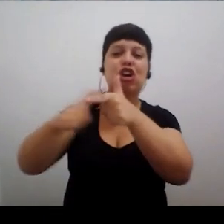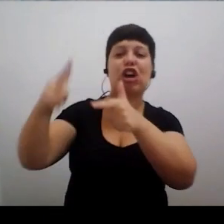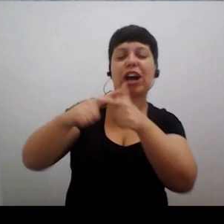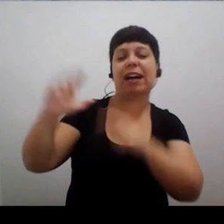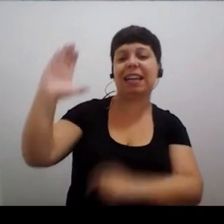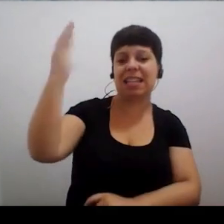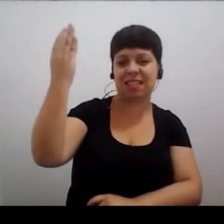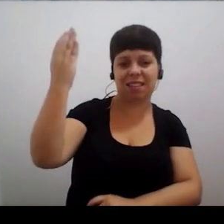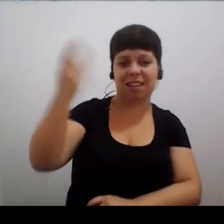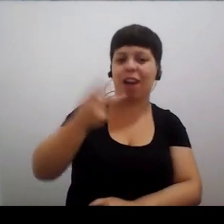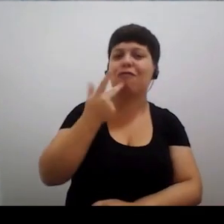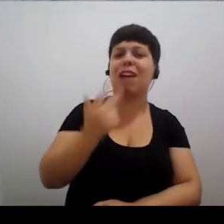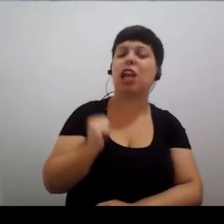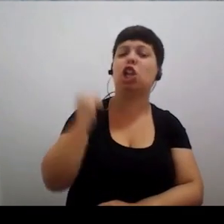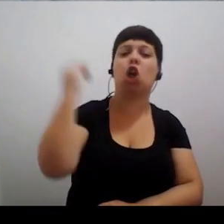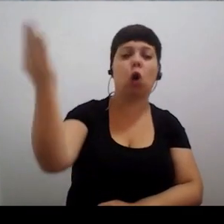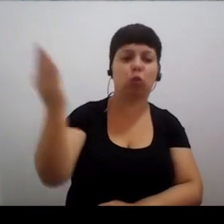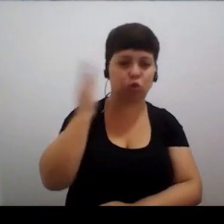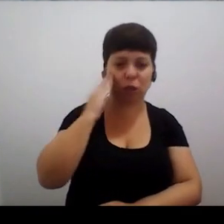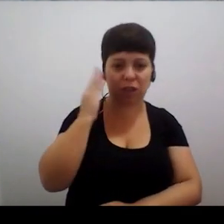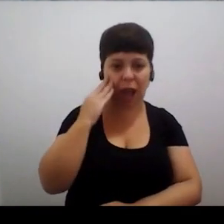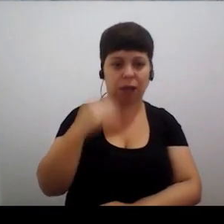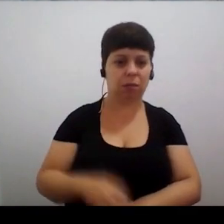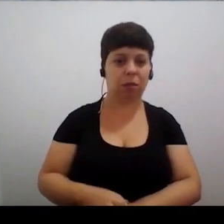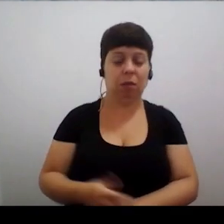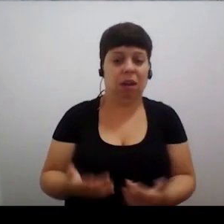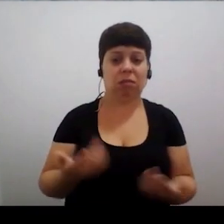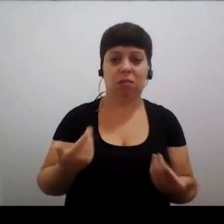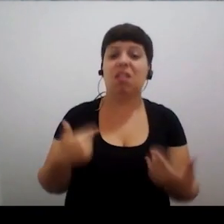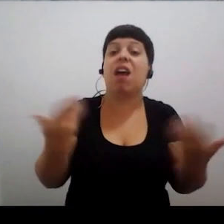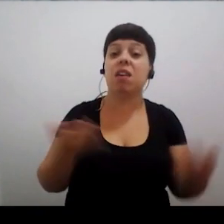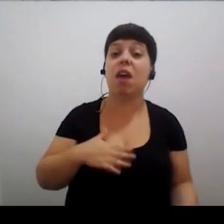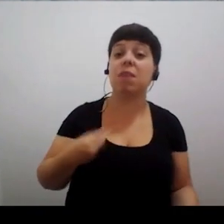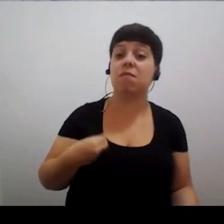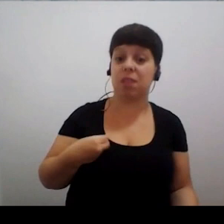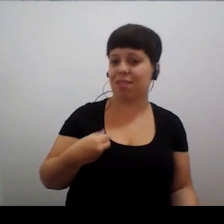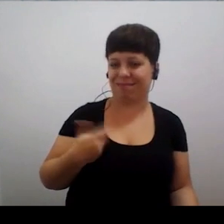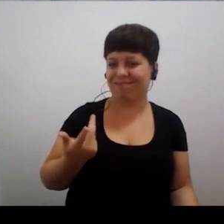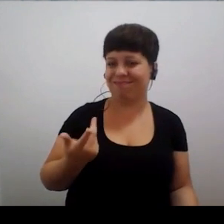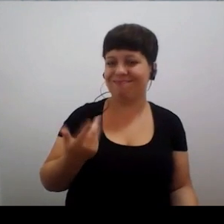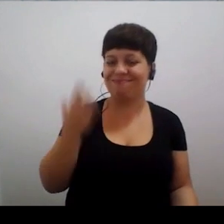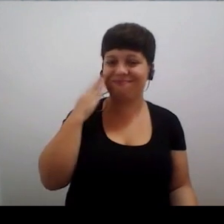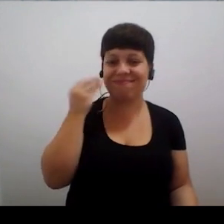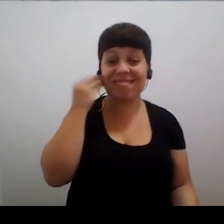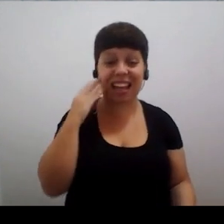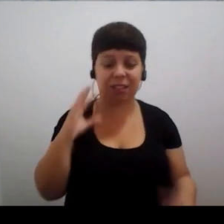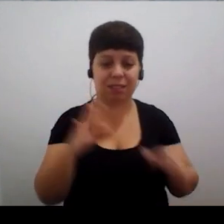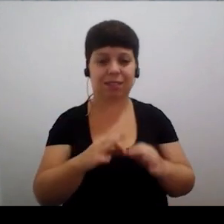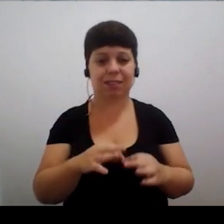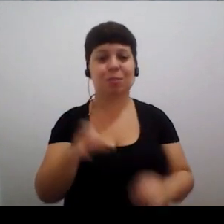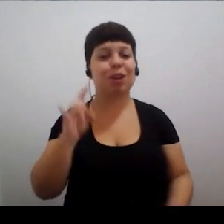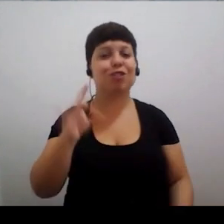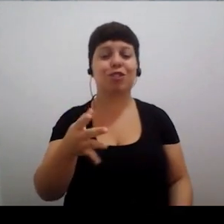ficar falando de meio ambiente, de crise climática e ficar falando de uma parada que está muito longe, sabe? Que não vai alcançar a gente, porque aí